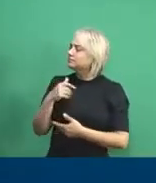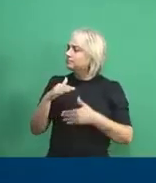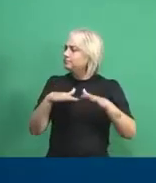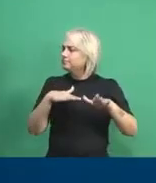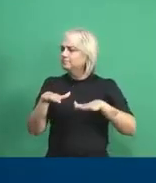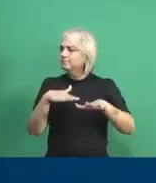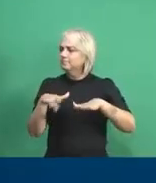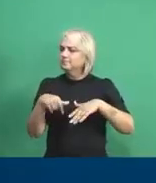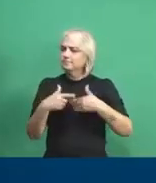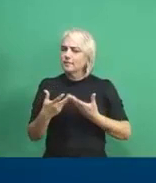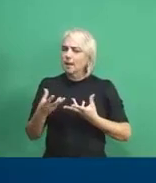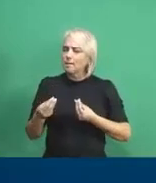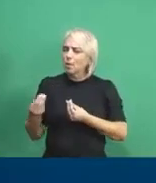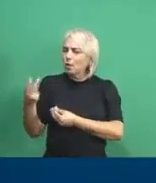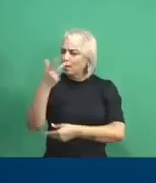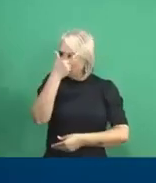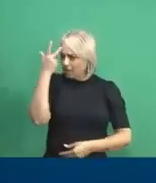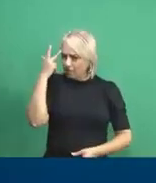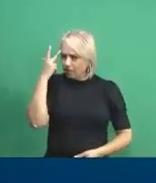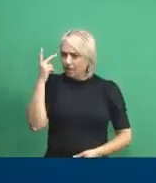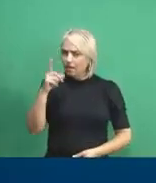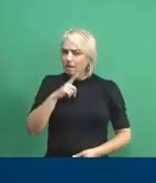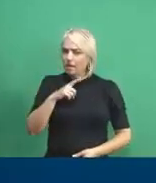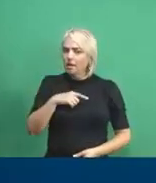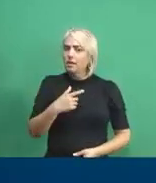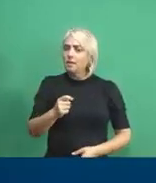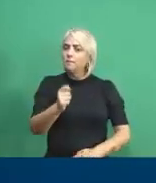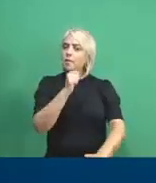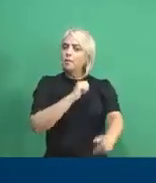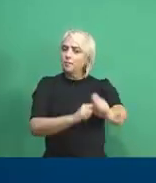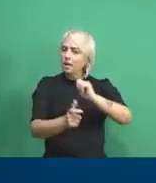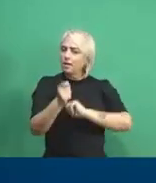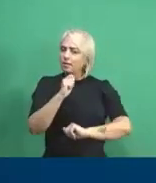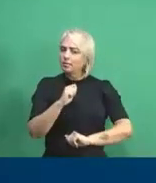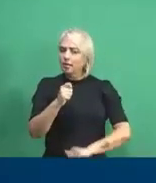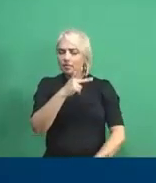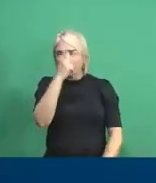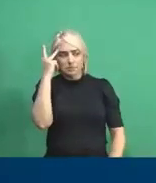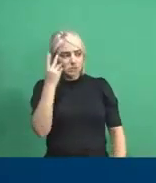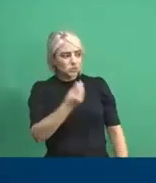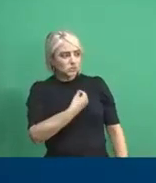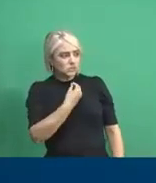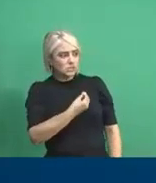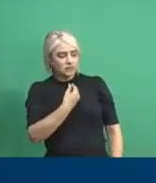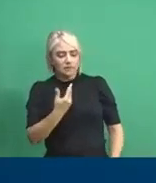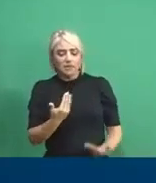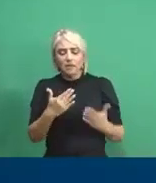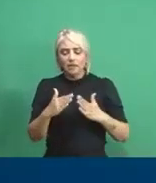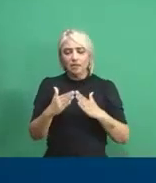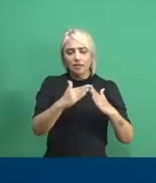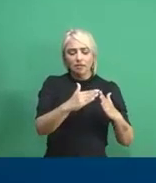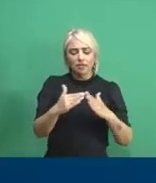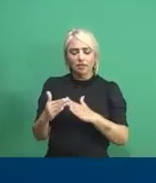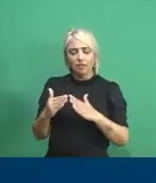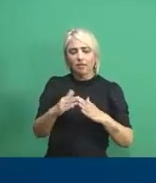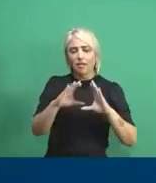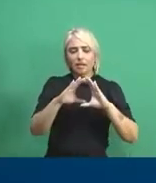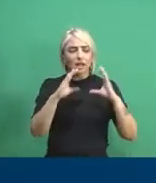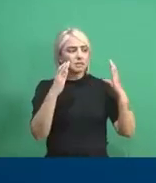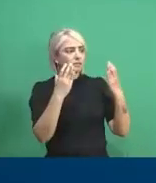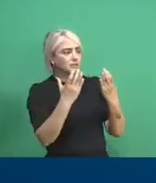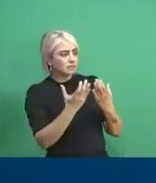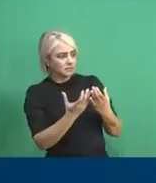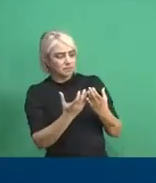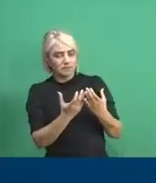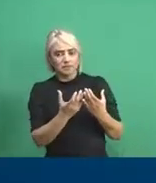Movimenta muita gente e leva muito benefício para essas pessoas ali que são dessas comunidades